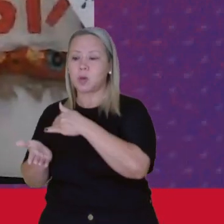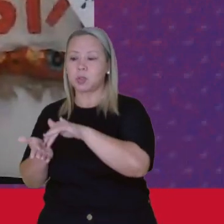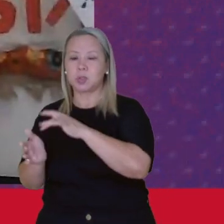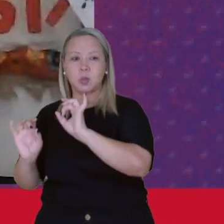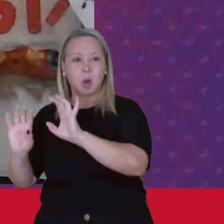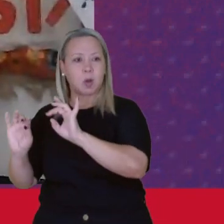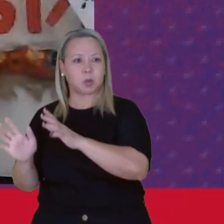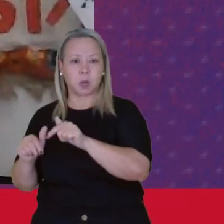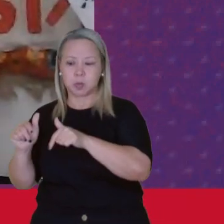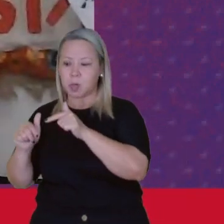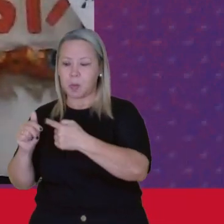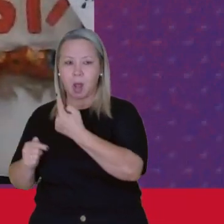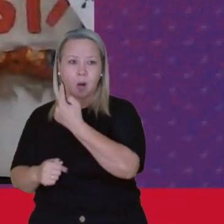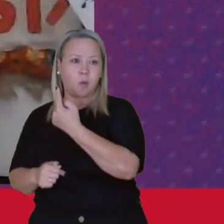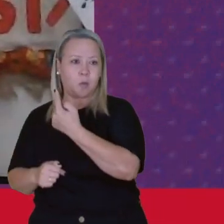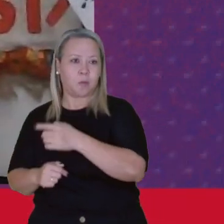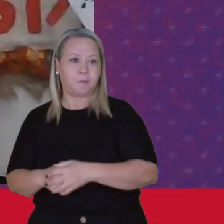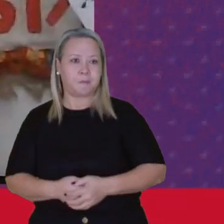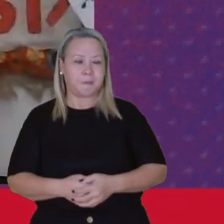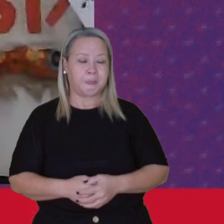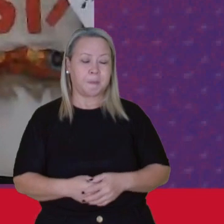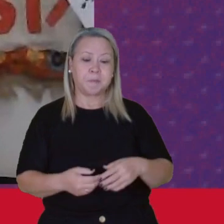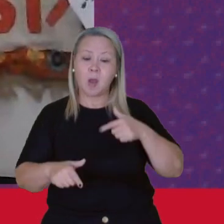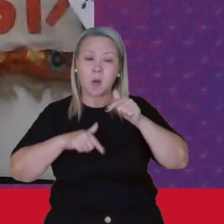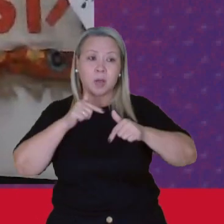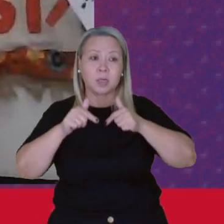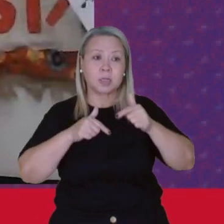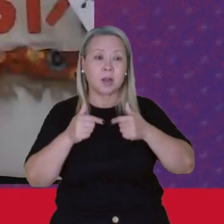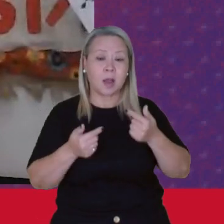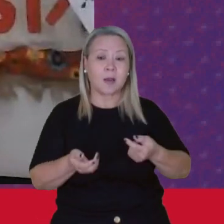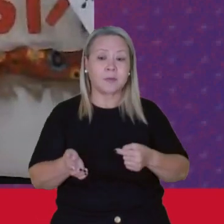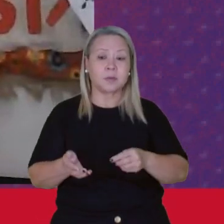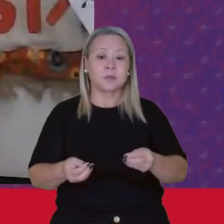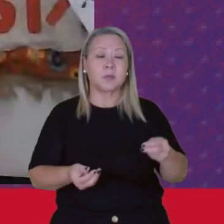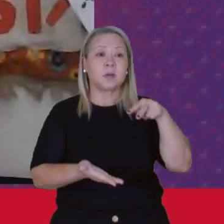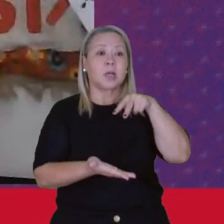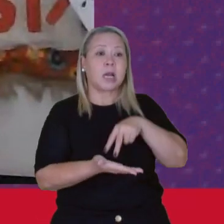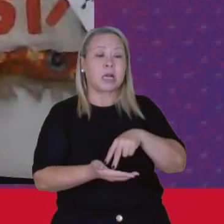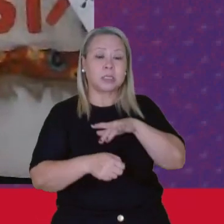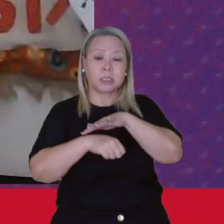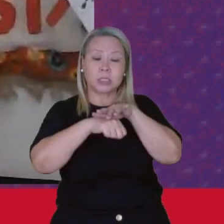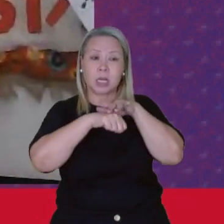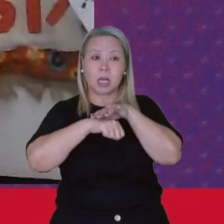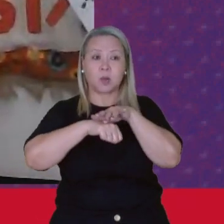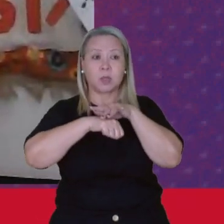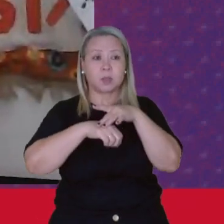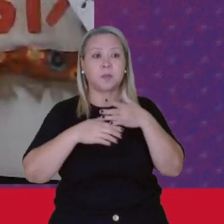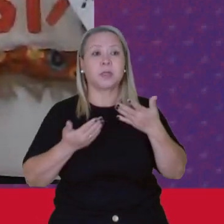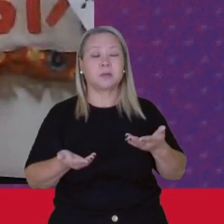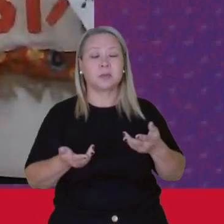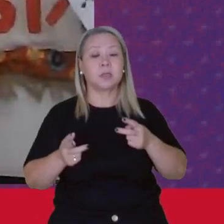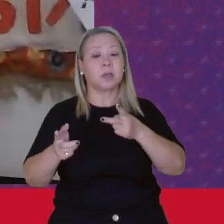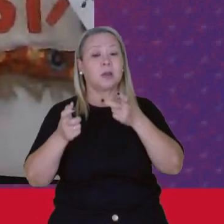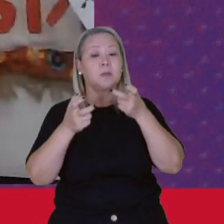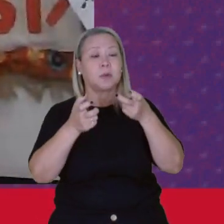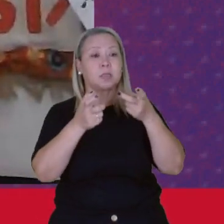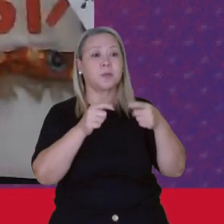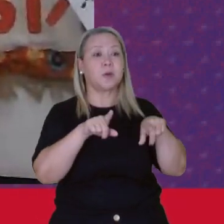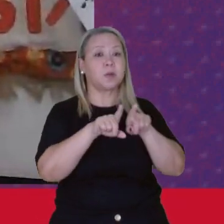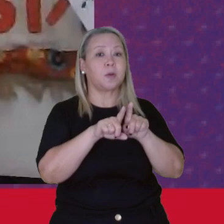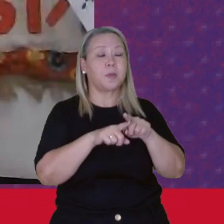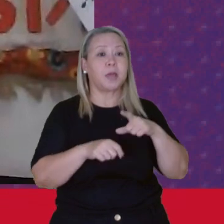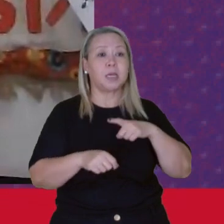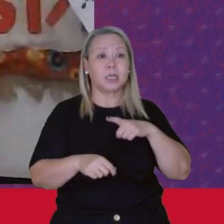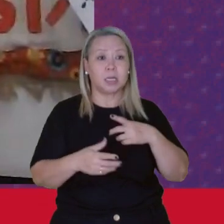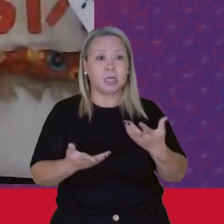Uma gama De tarefa Que inclusive Expõe elas A outros processos De adoecimento E daí A gente viu também Que teve um boom